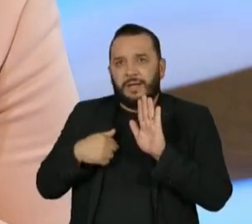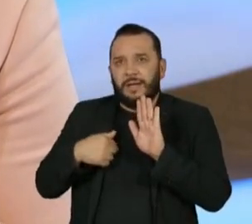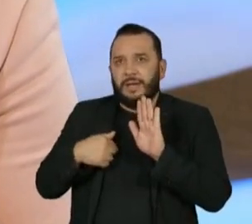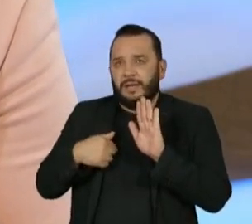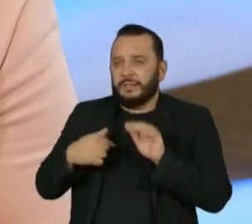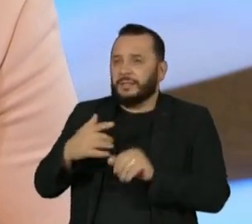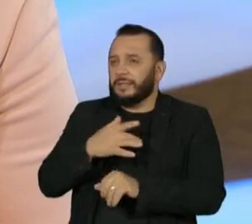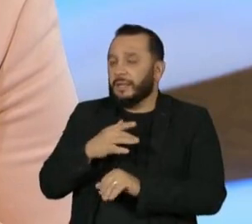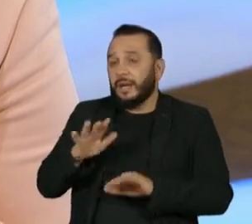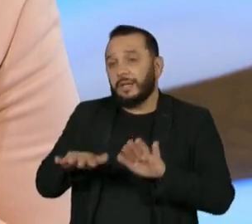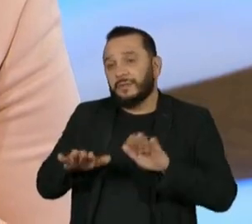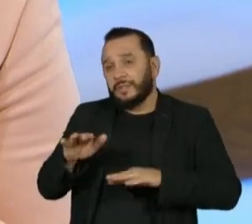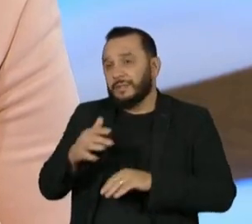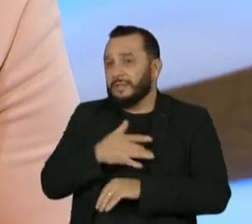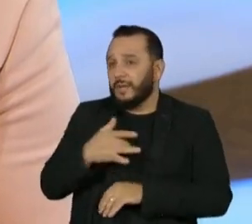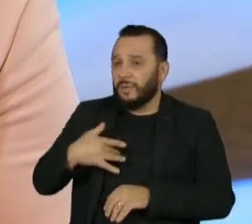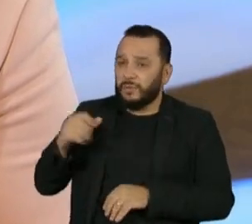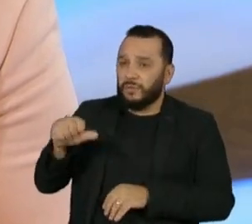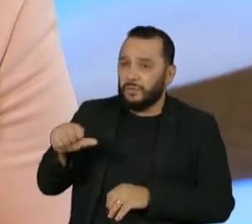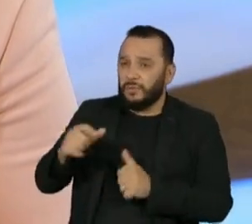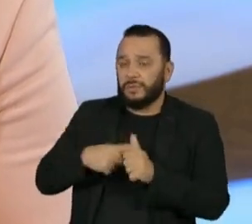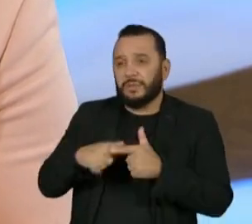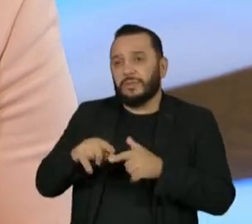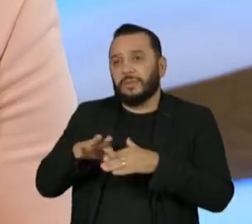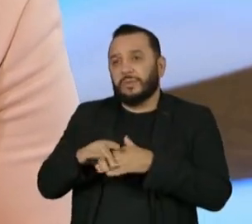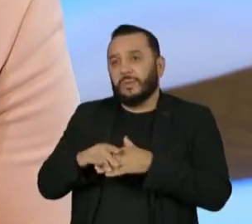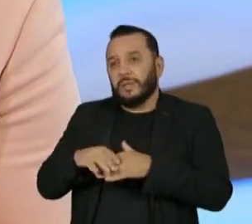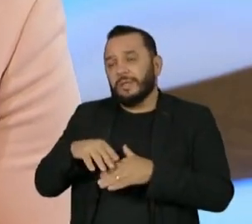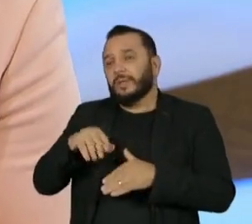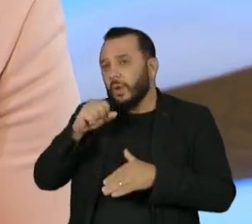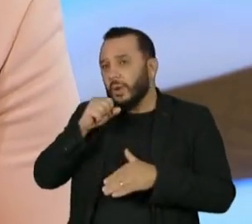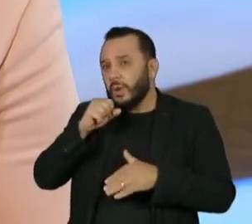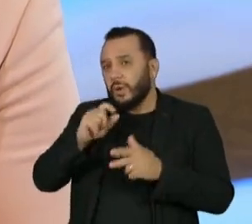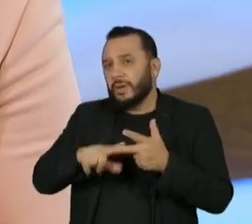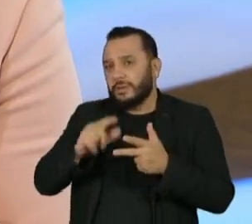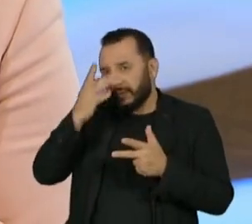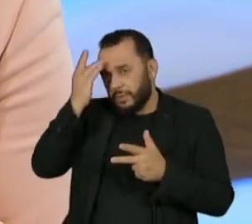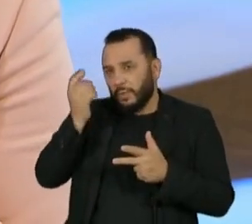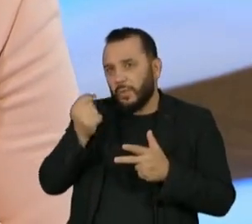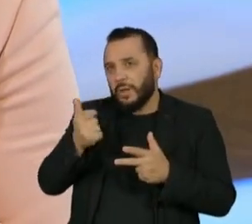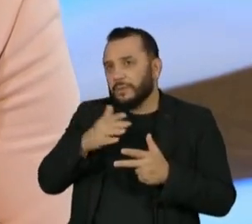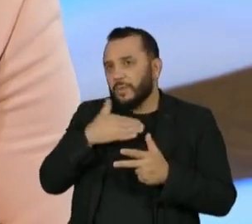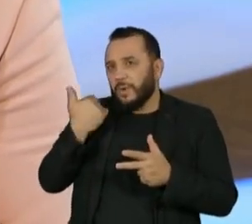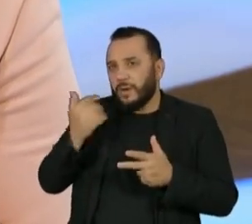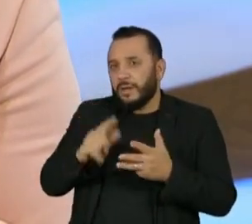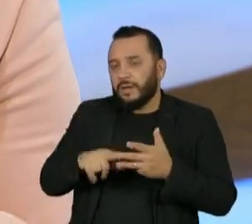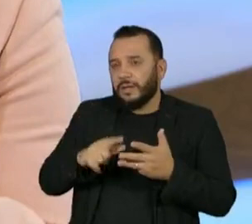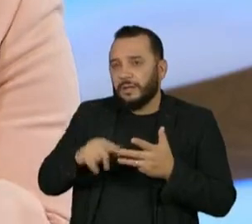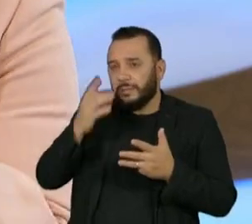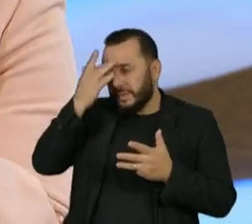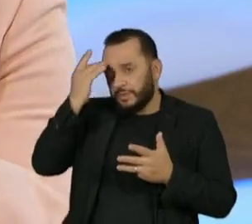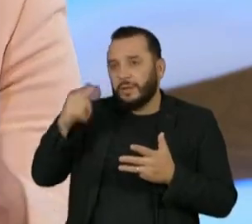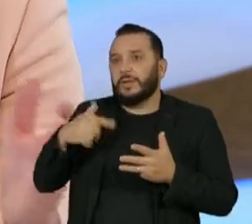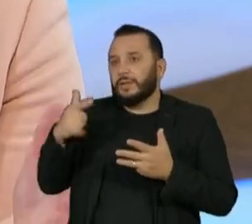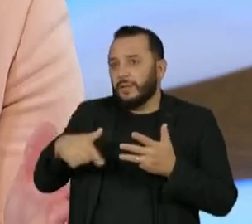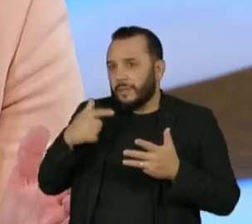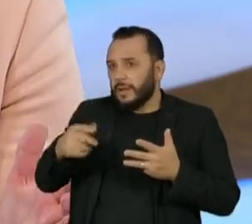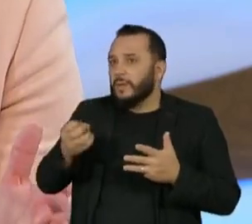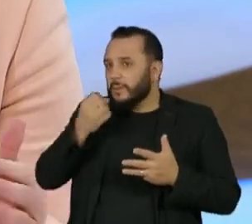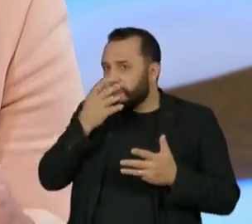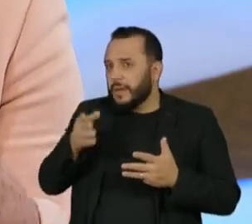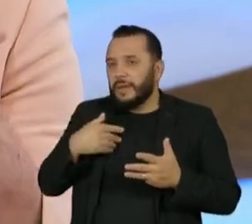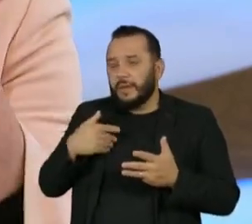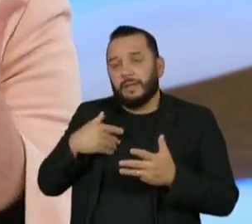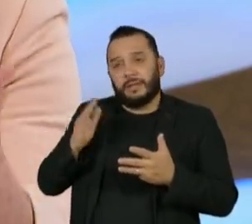estado de saúde muito debilitado, portador de doença incurável, pessoa à beira da morte, pessoa que cumpriu muito bem, uma pena